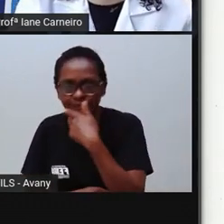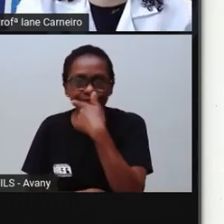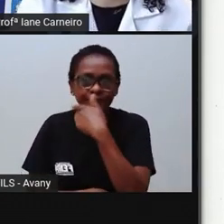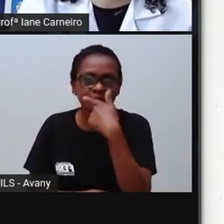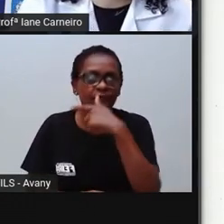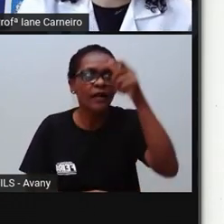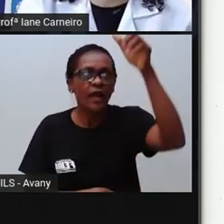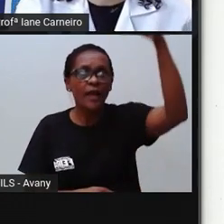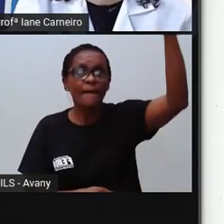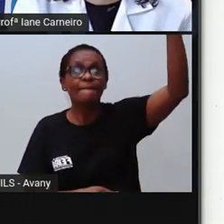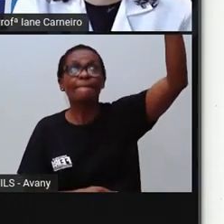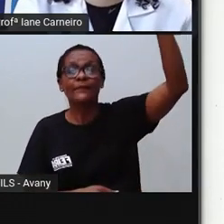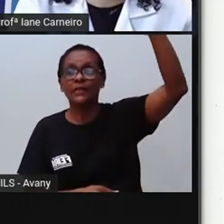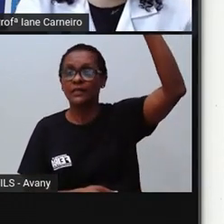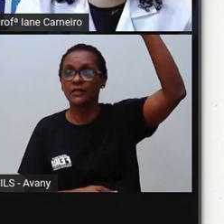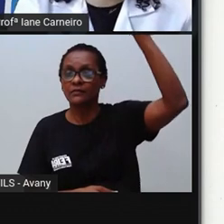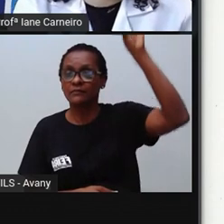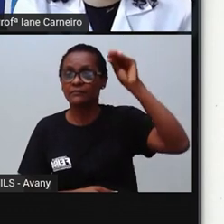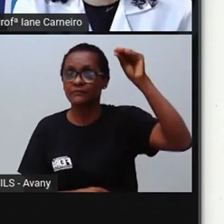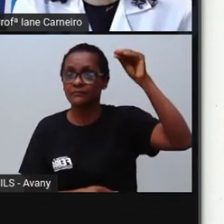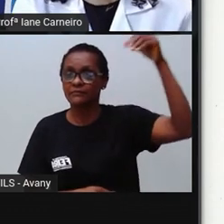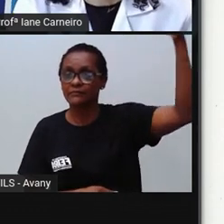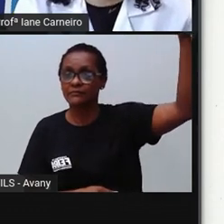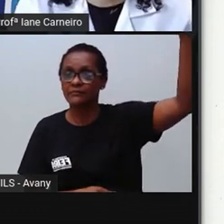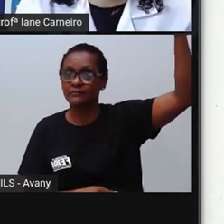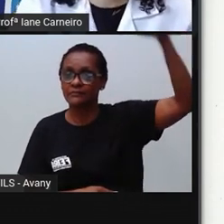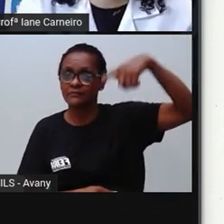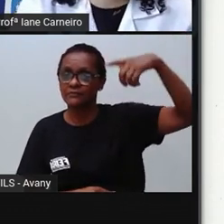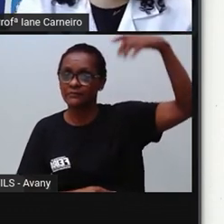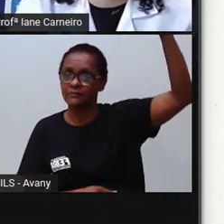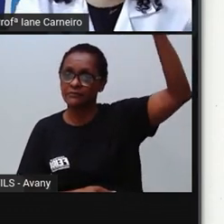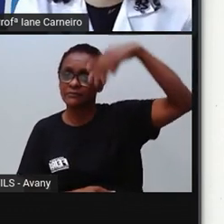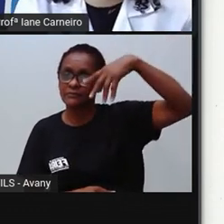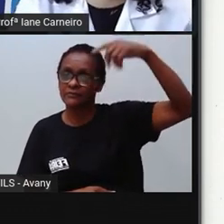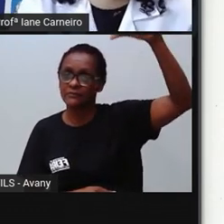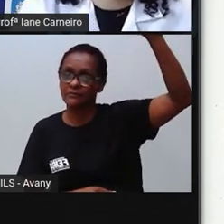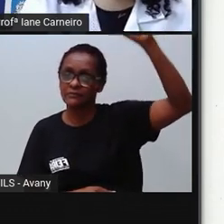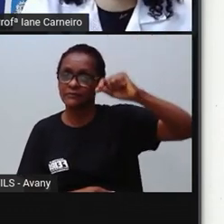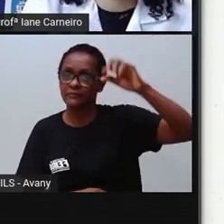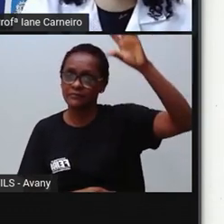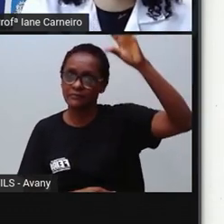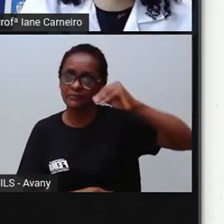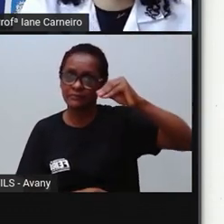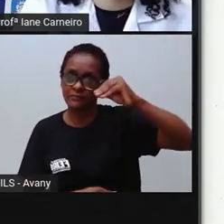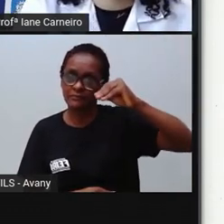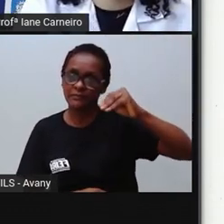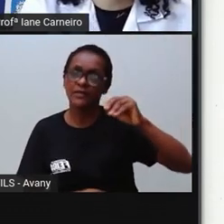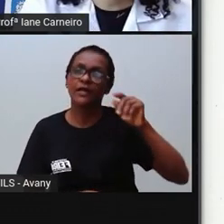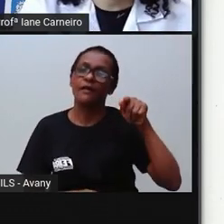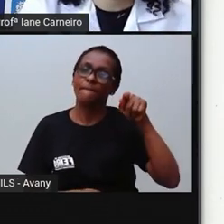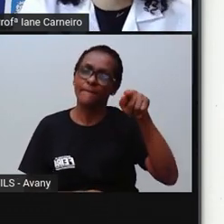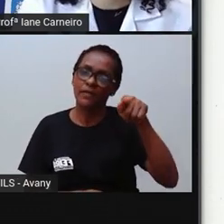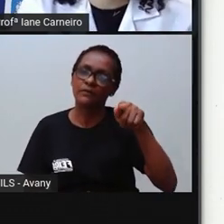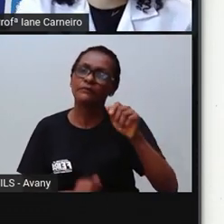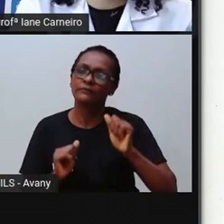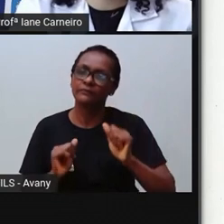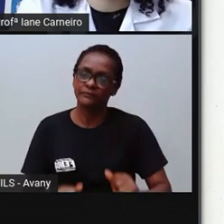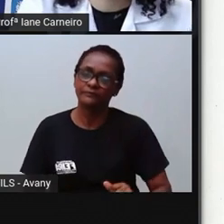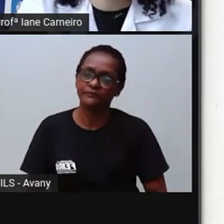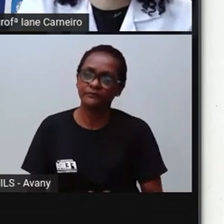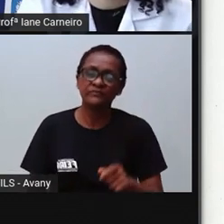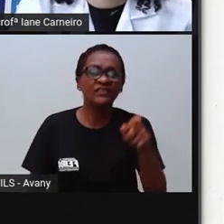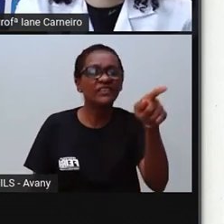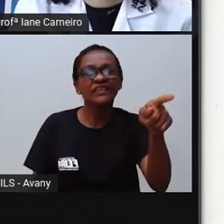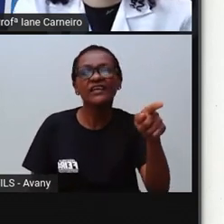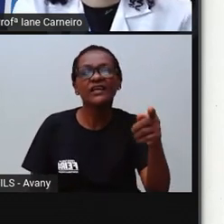na hora de ir para a cama. O que você faz para cuidar de você mesmo? E aí, o que você